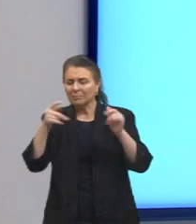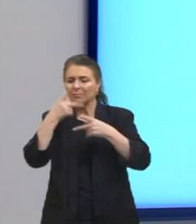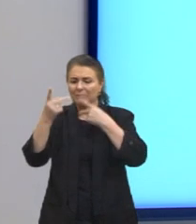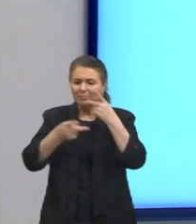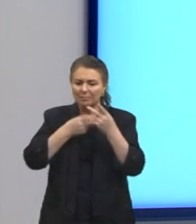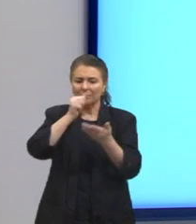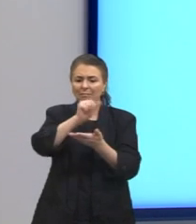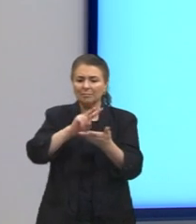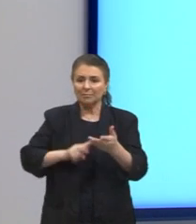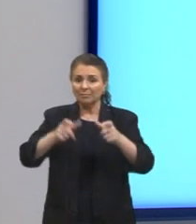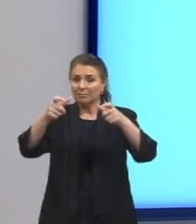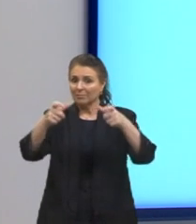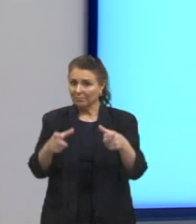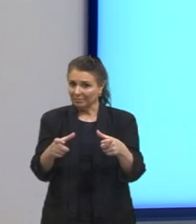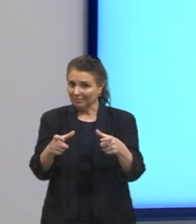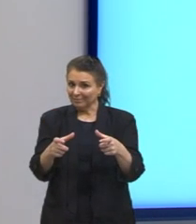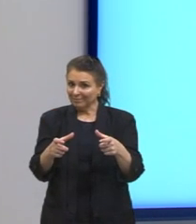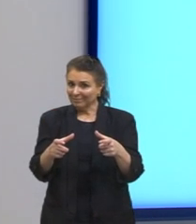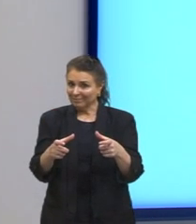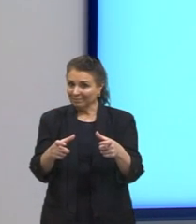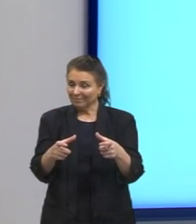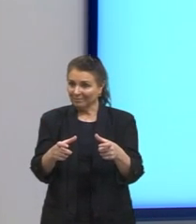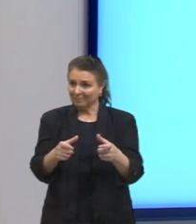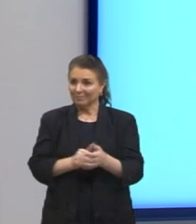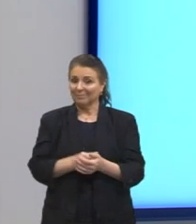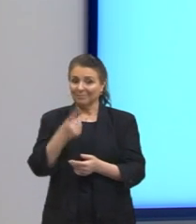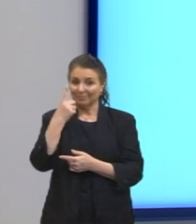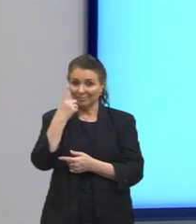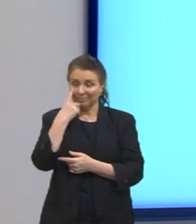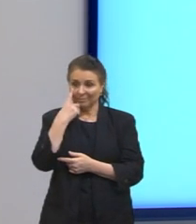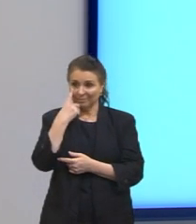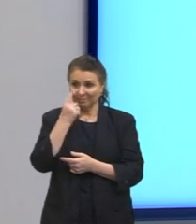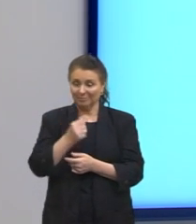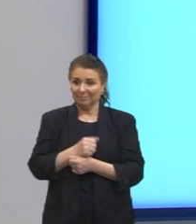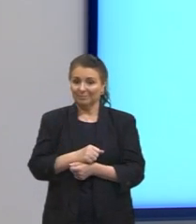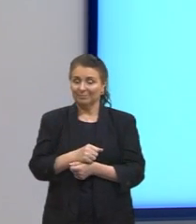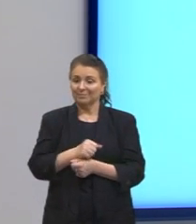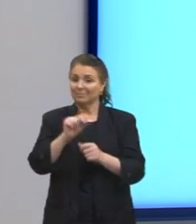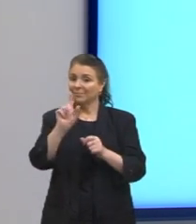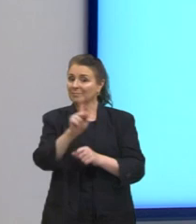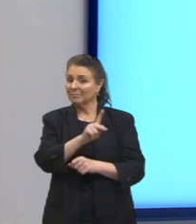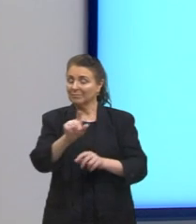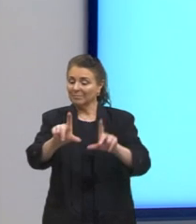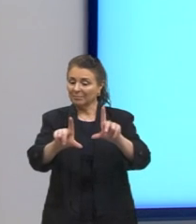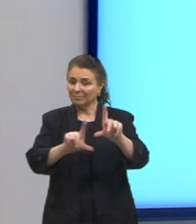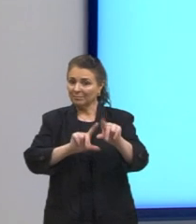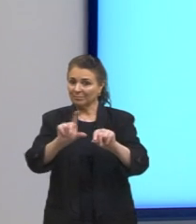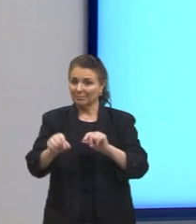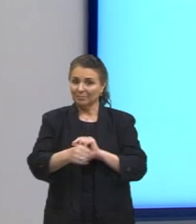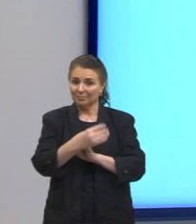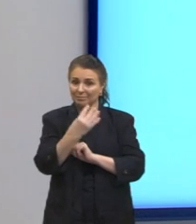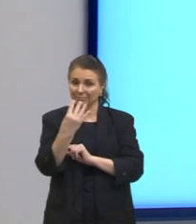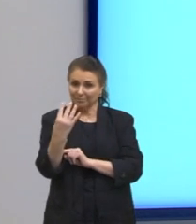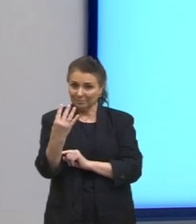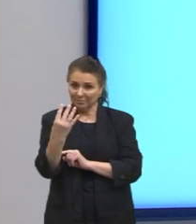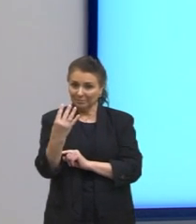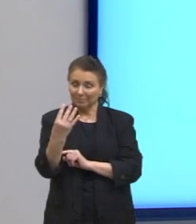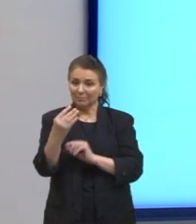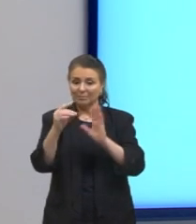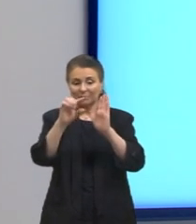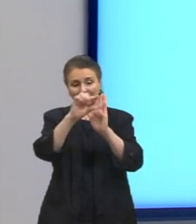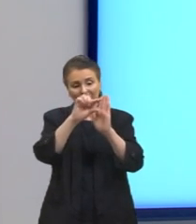lugar? Então, olha lá. Nesse aqui, eu selecionei quatro partes do texto.